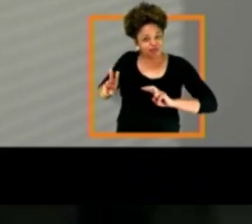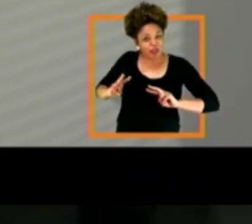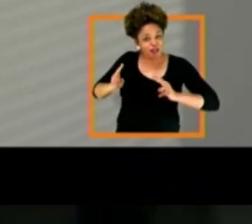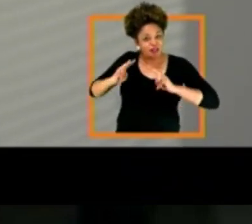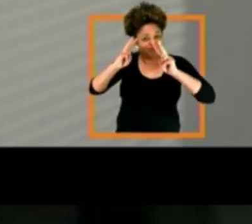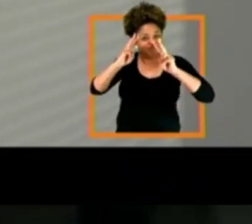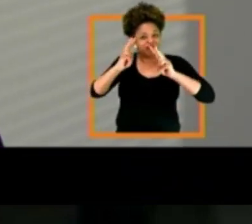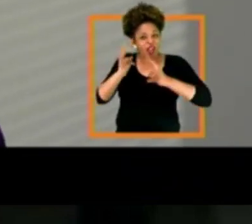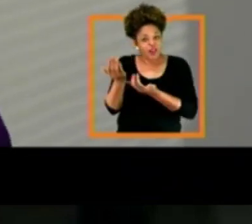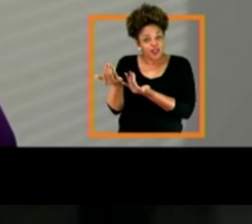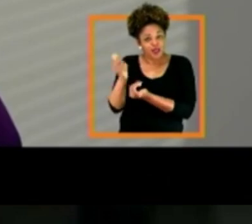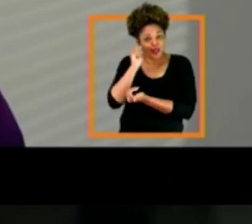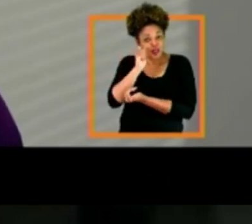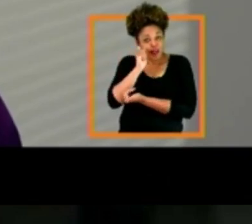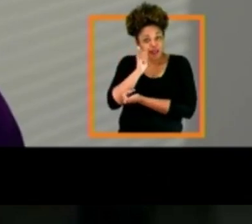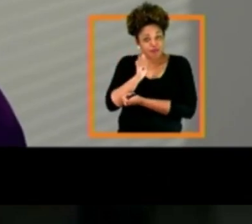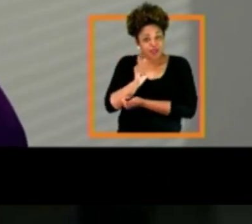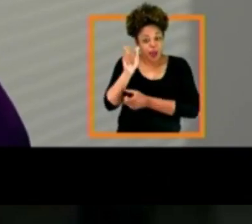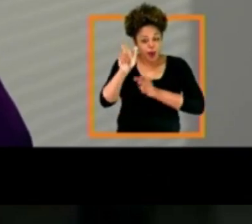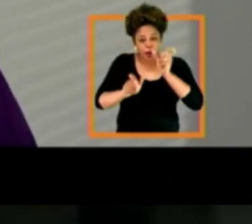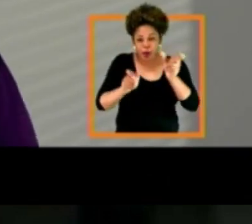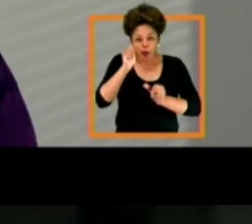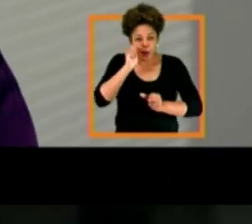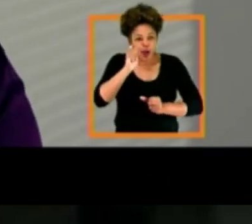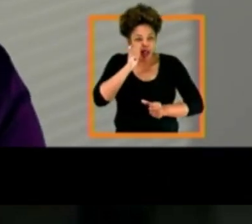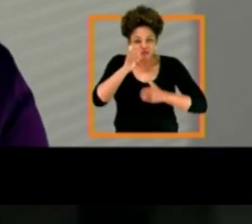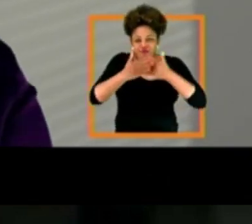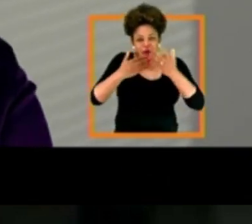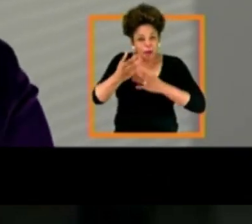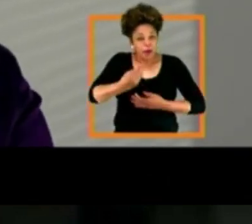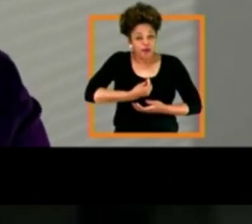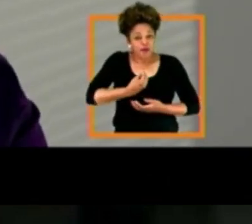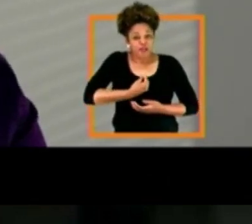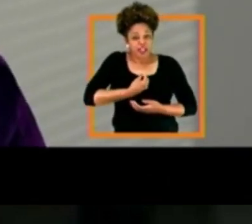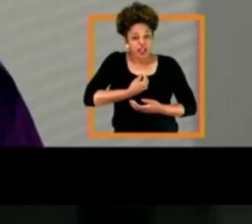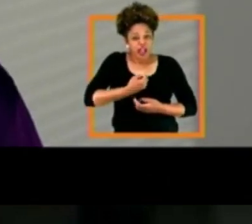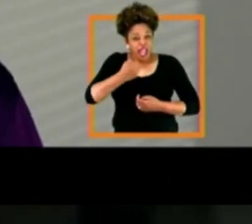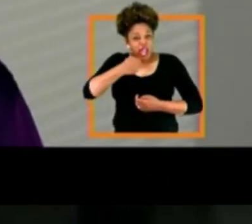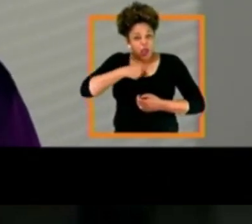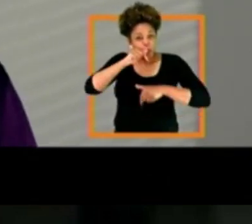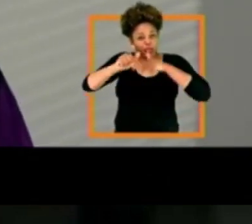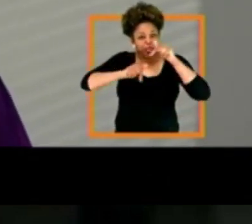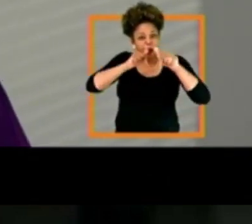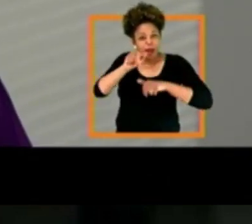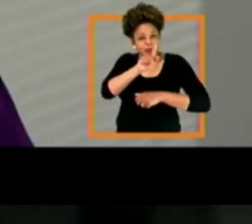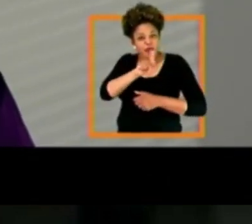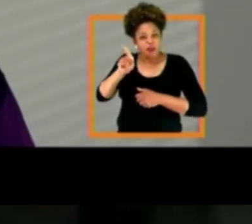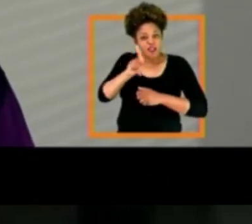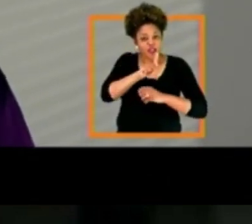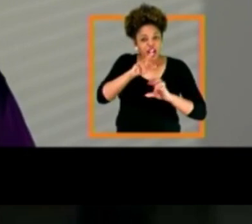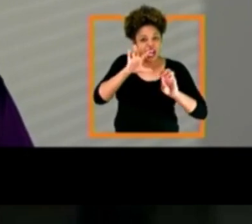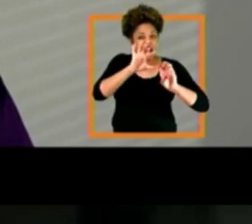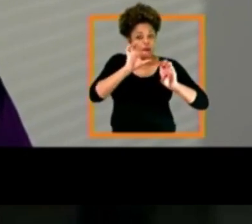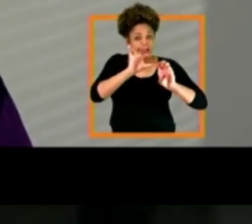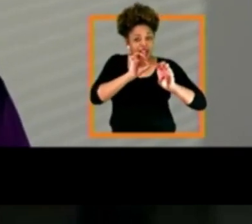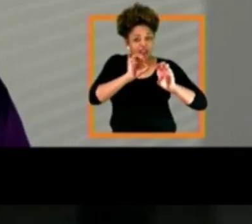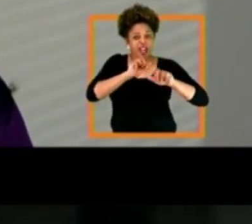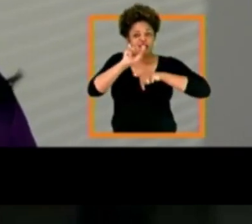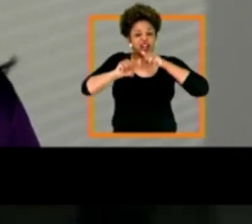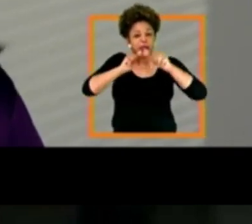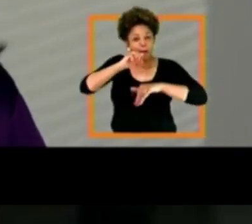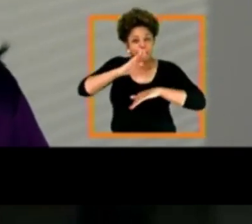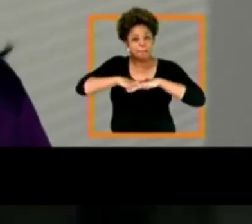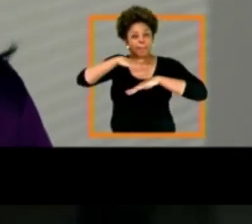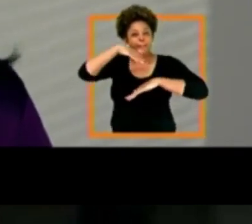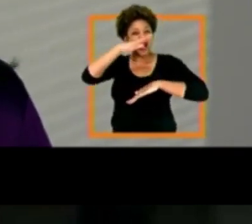ensinar algo muito valioso às nossas jovens. Uma mulher pode ser o que ela quiser. Eu trabalho muito como educadora e